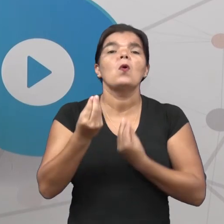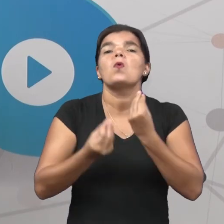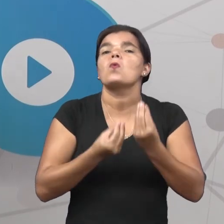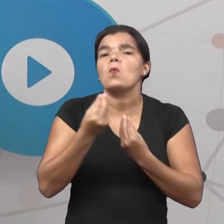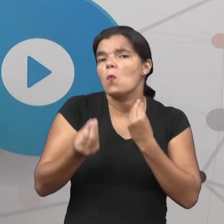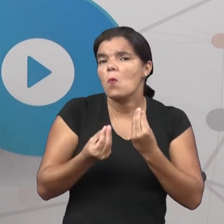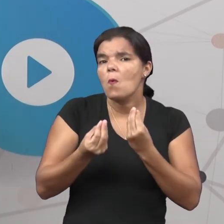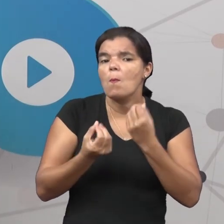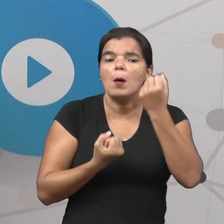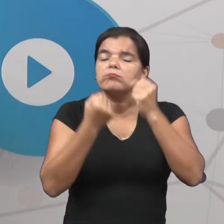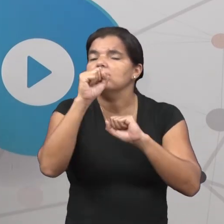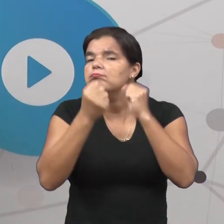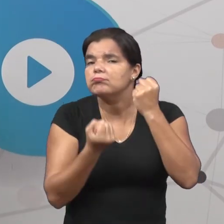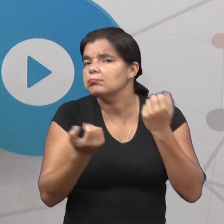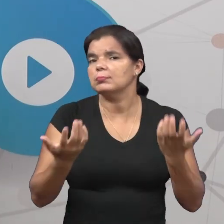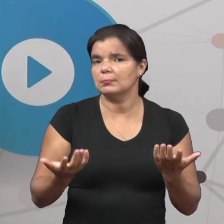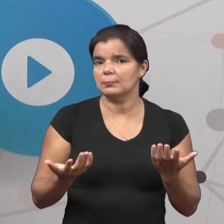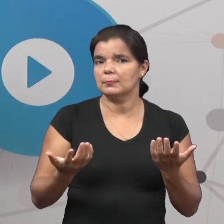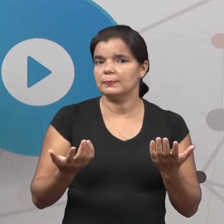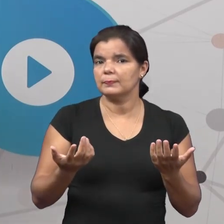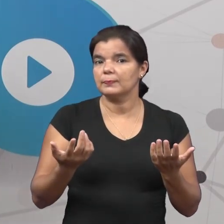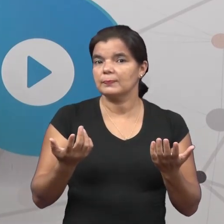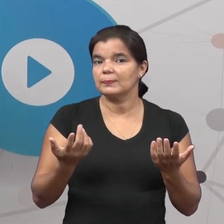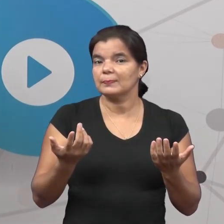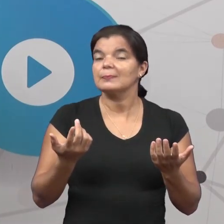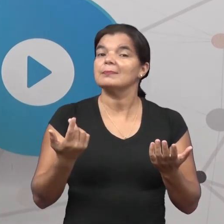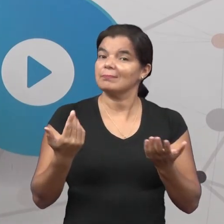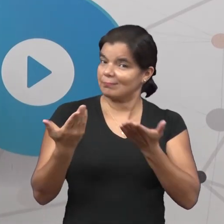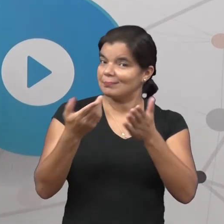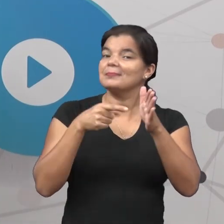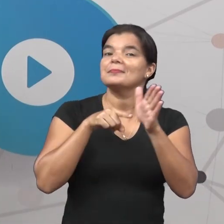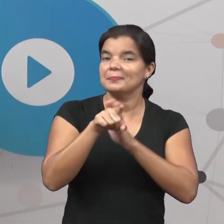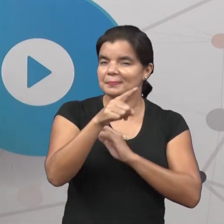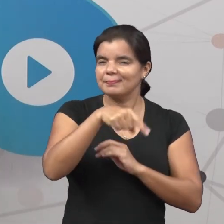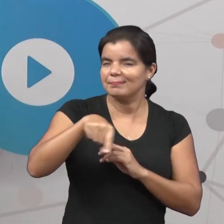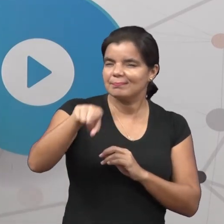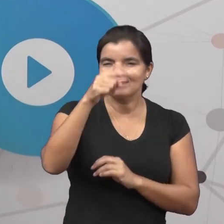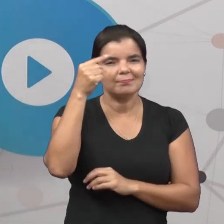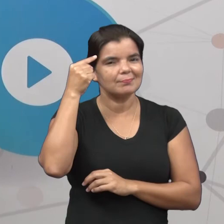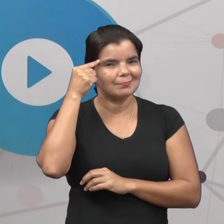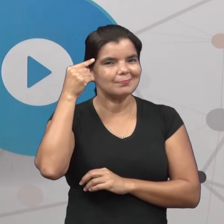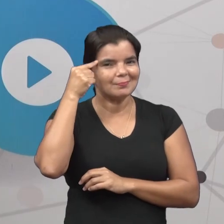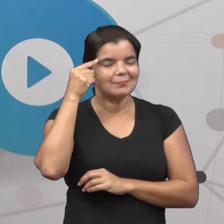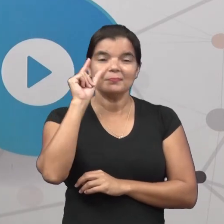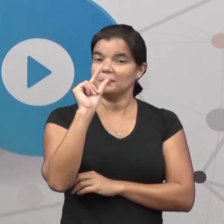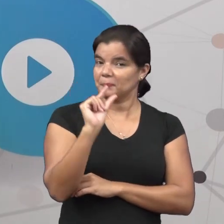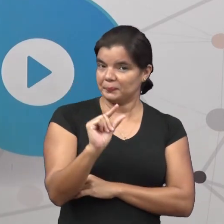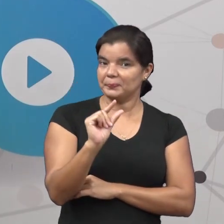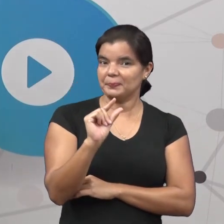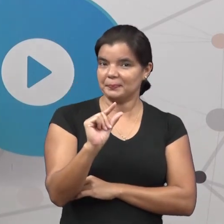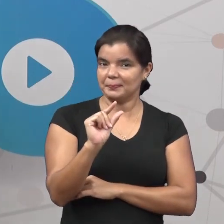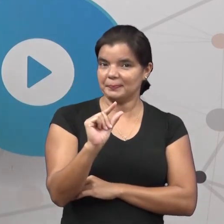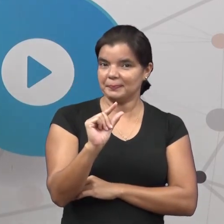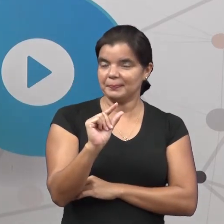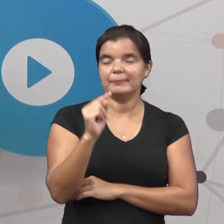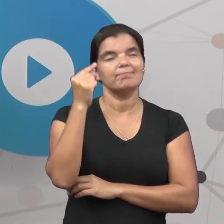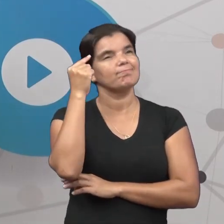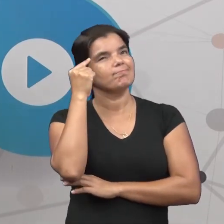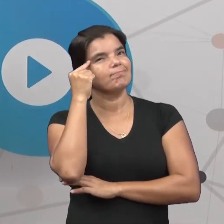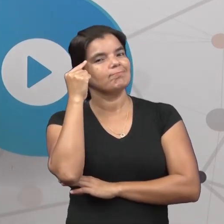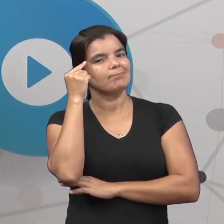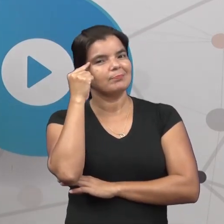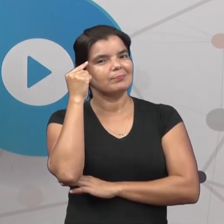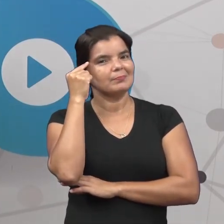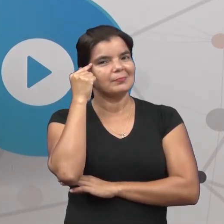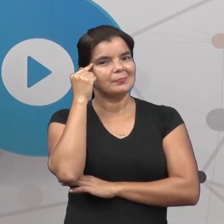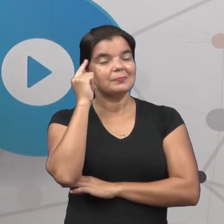fabricadas. Então, fica aí essa perguntinha para vocês pensarem um pouquinho, refletirem.